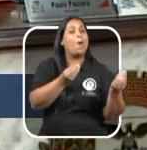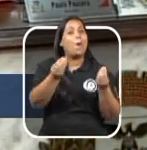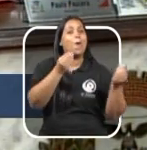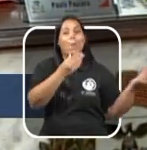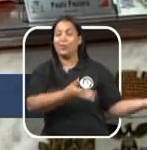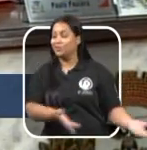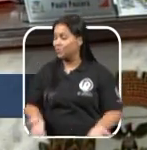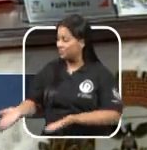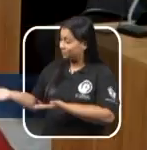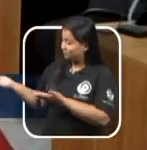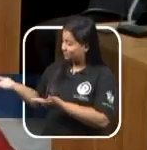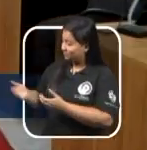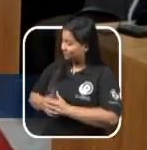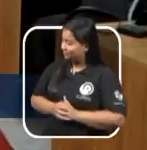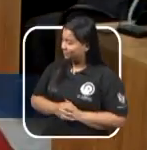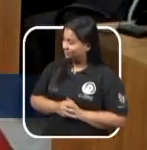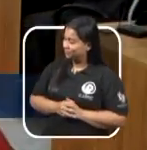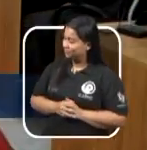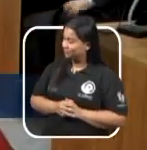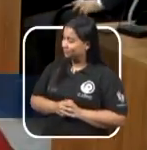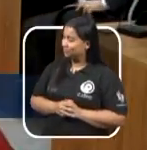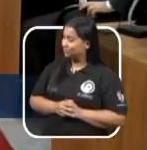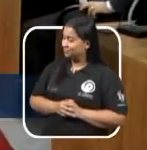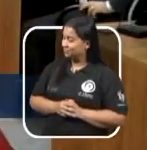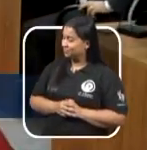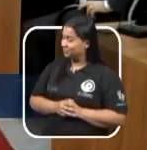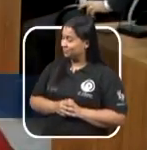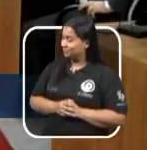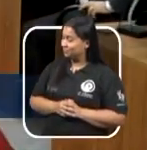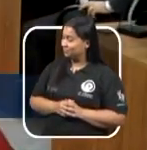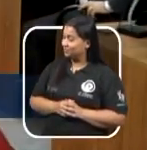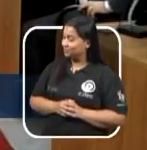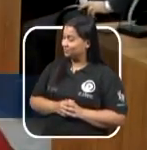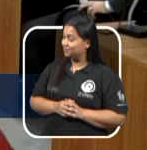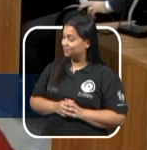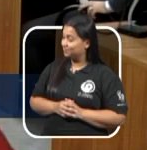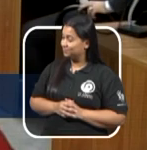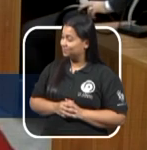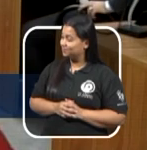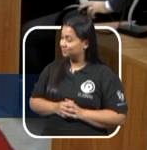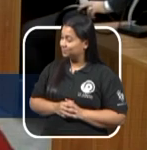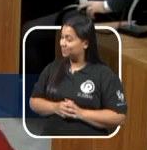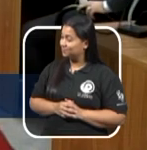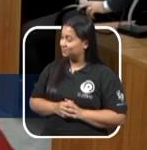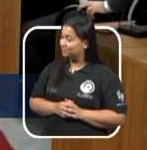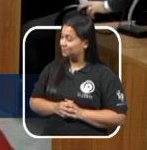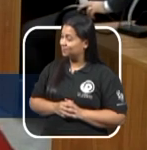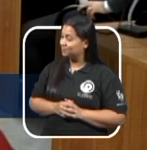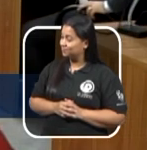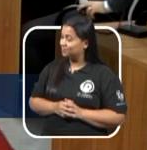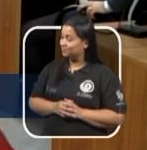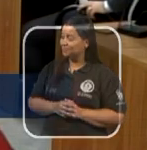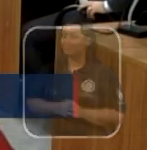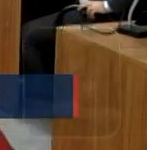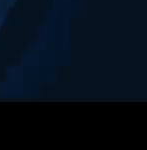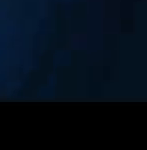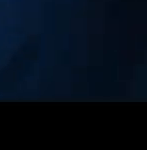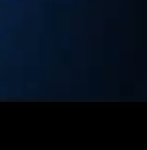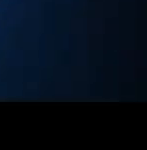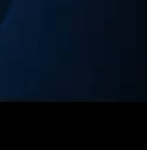site, que é o www.riopreto.sp.leg.br.